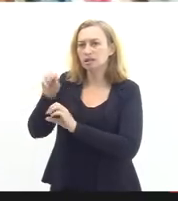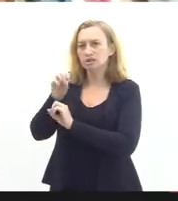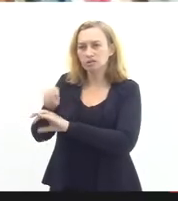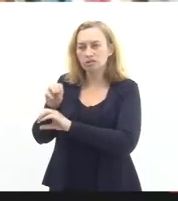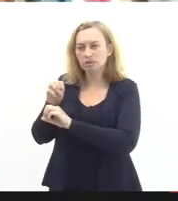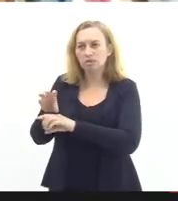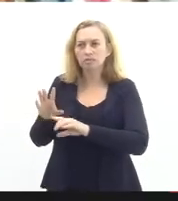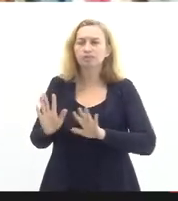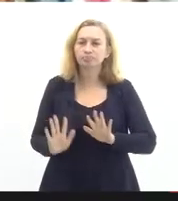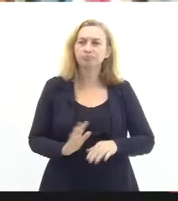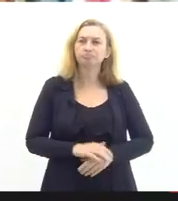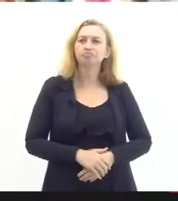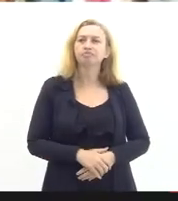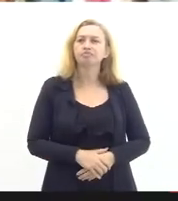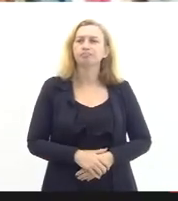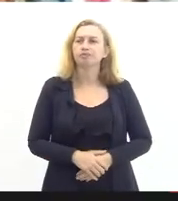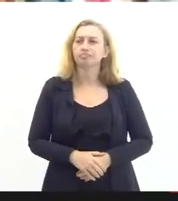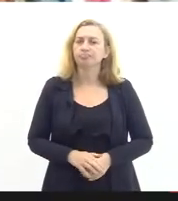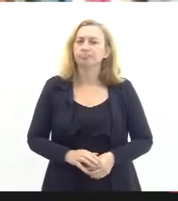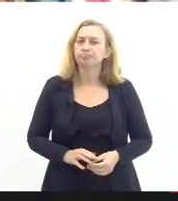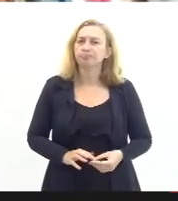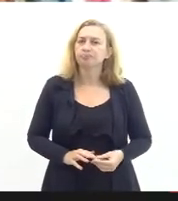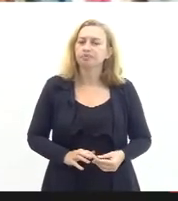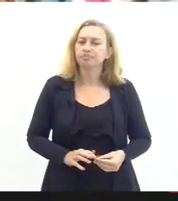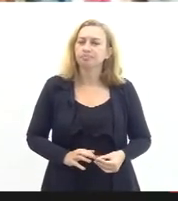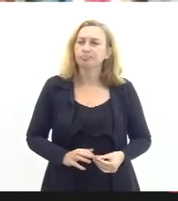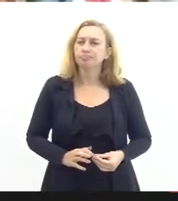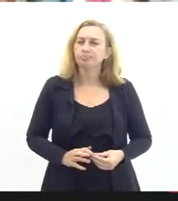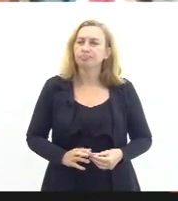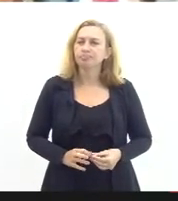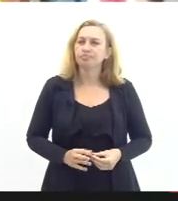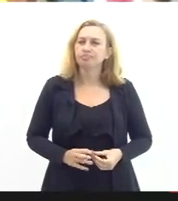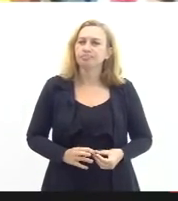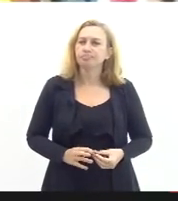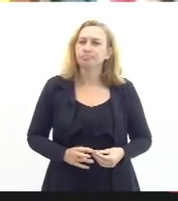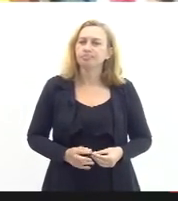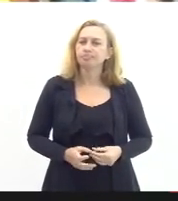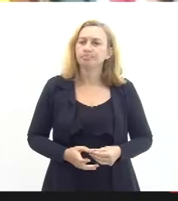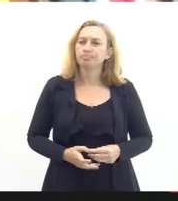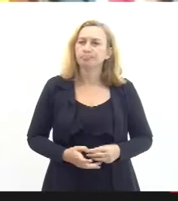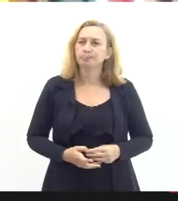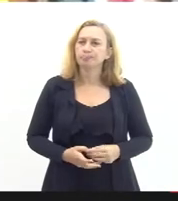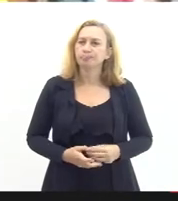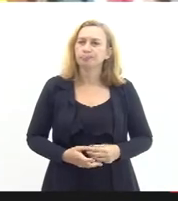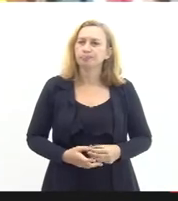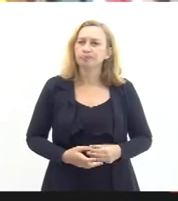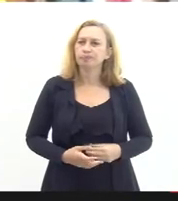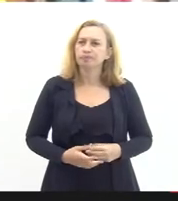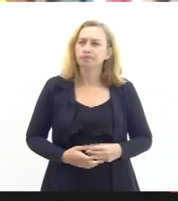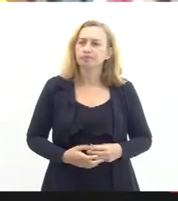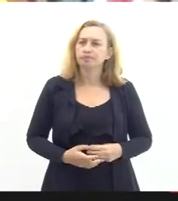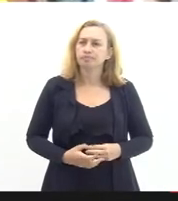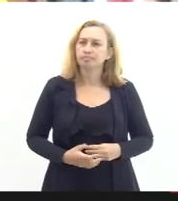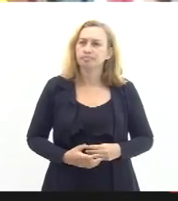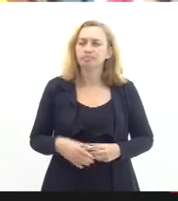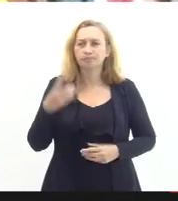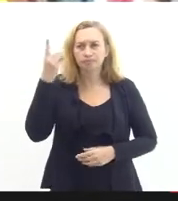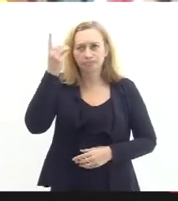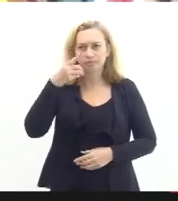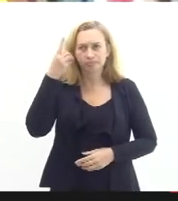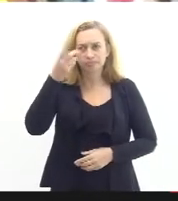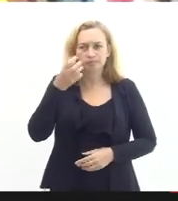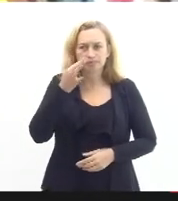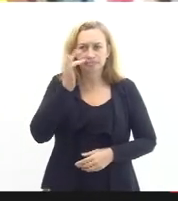e eu gostaria de colocar deputado Serafini